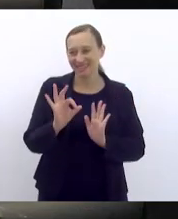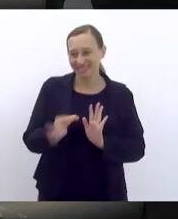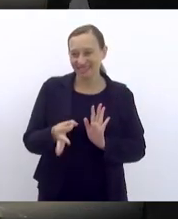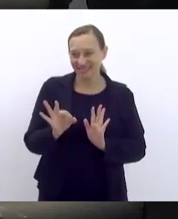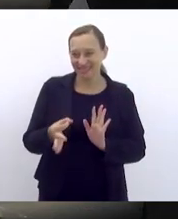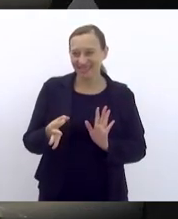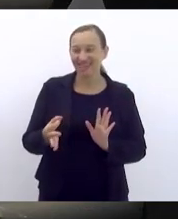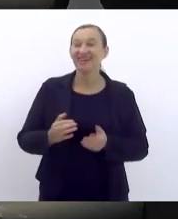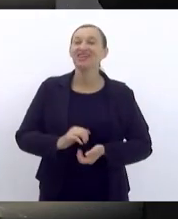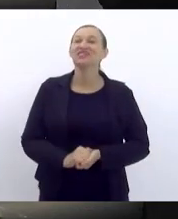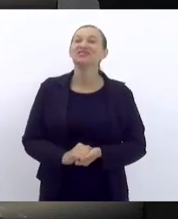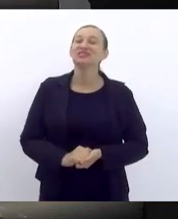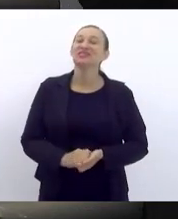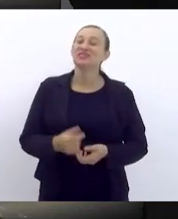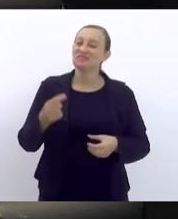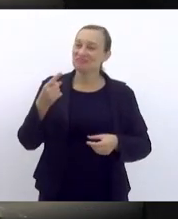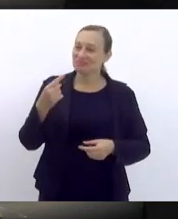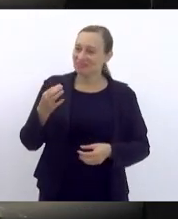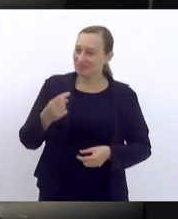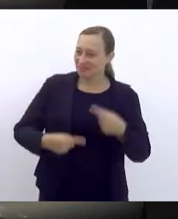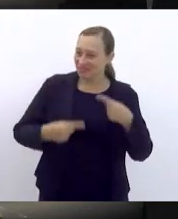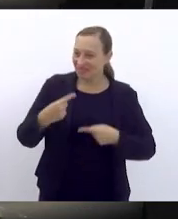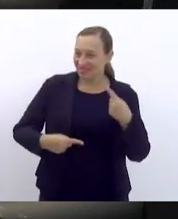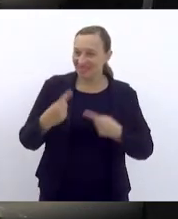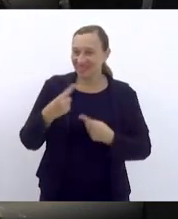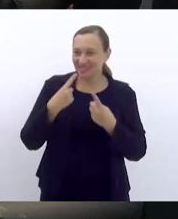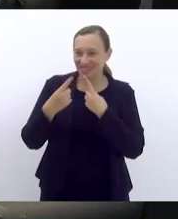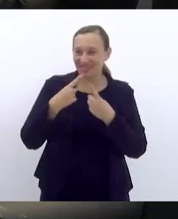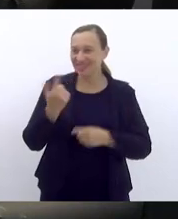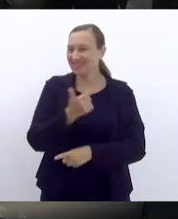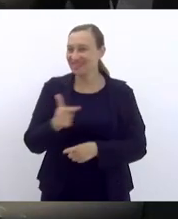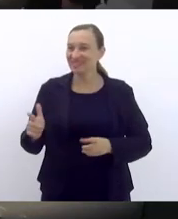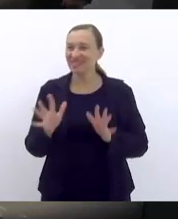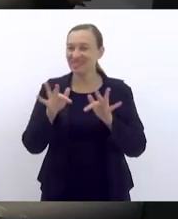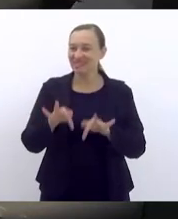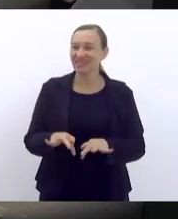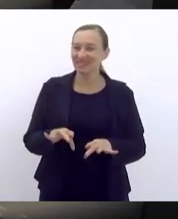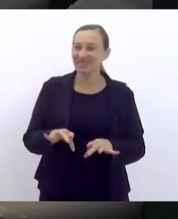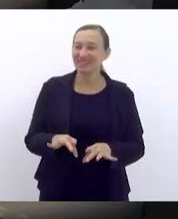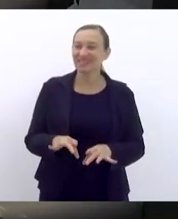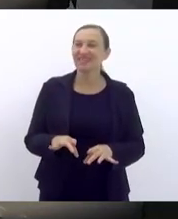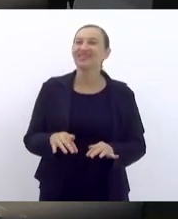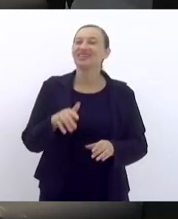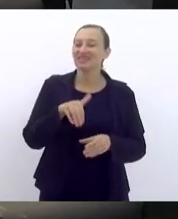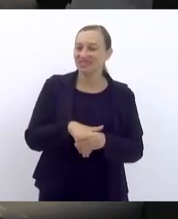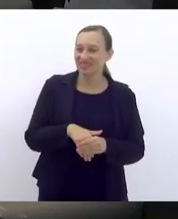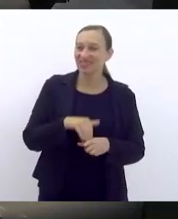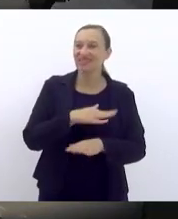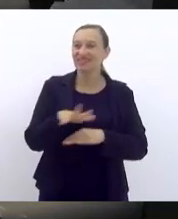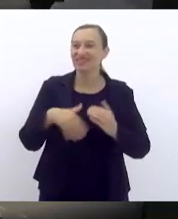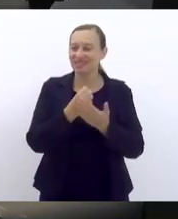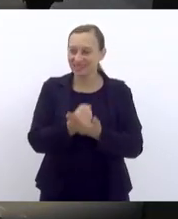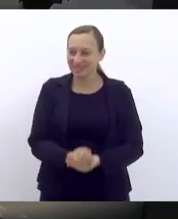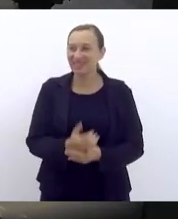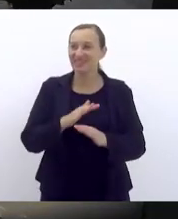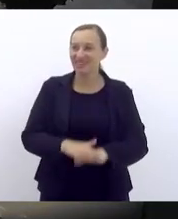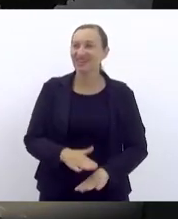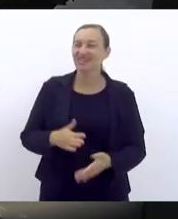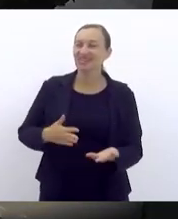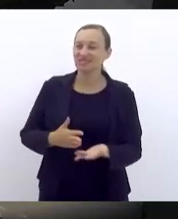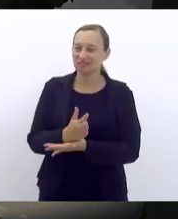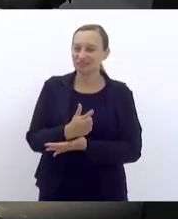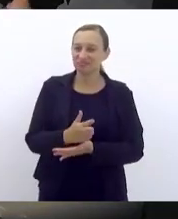perfeita. Em discussão, não havendo o queira discutir, encerrada a discussão, em votação, os senhores que aprovam, perguntam como estão,